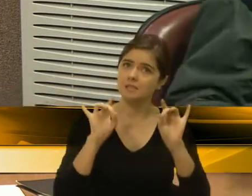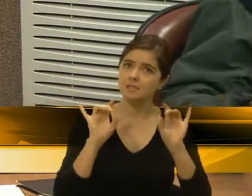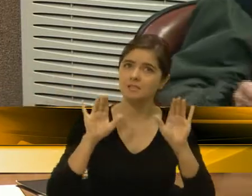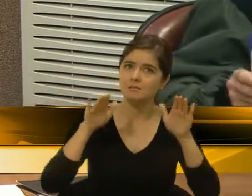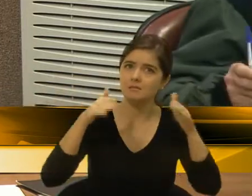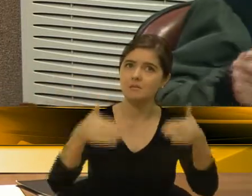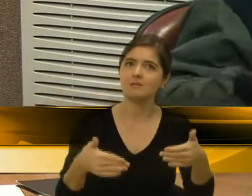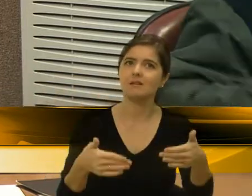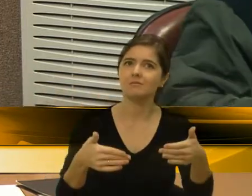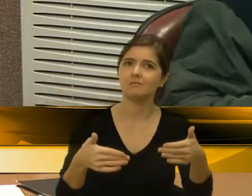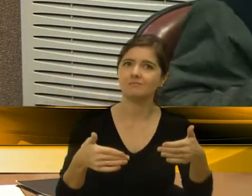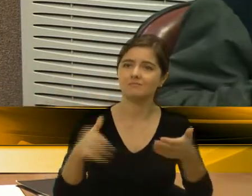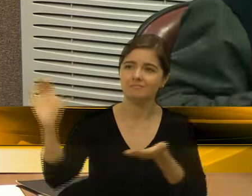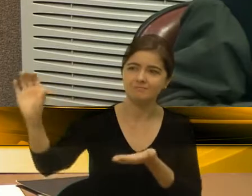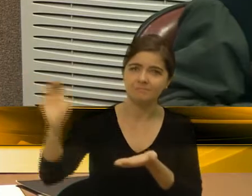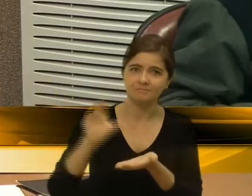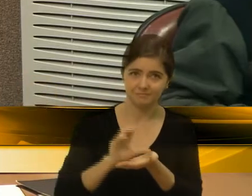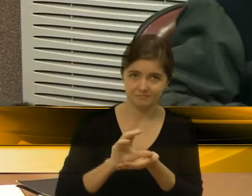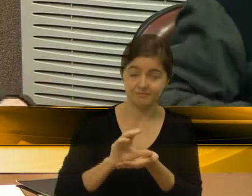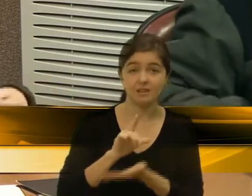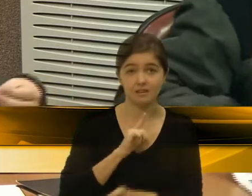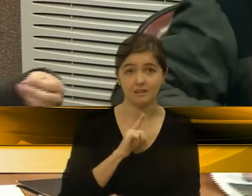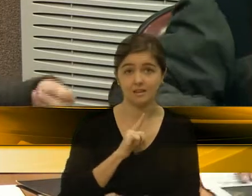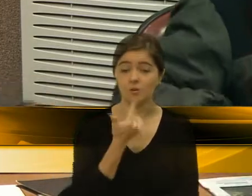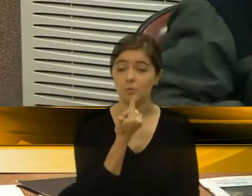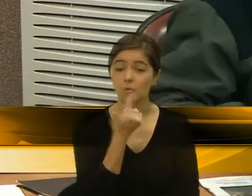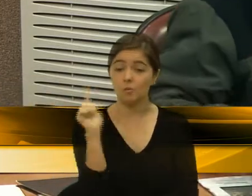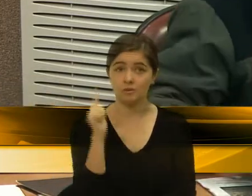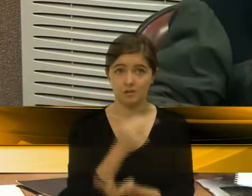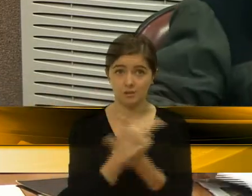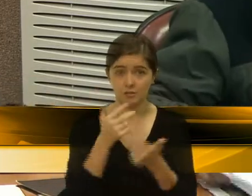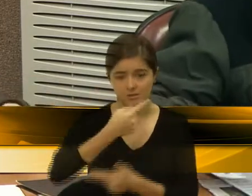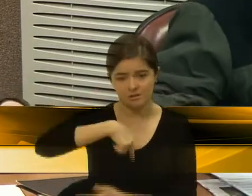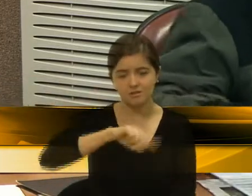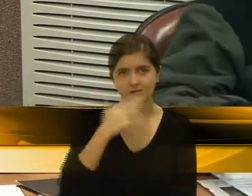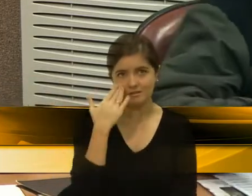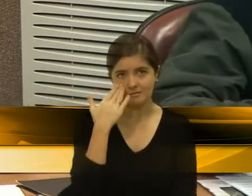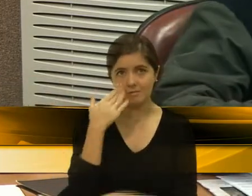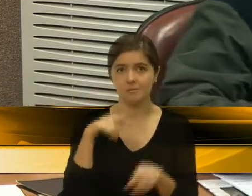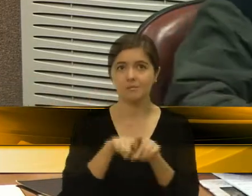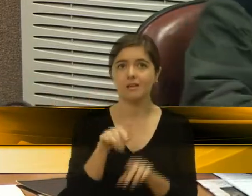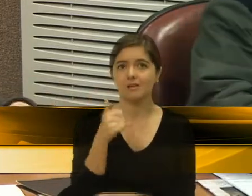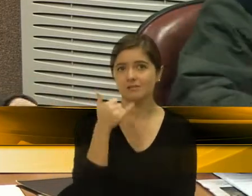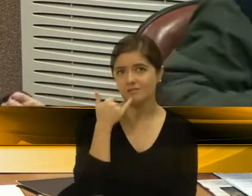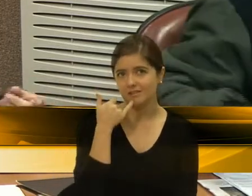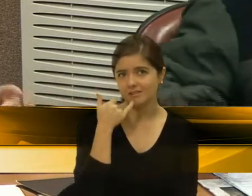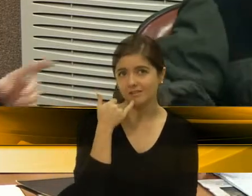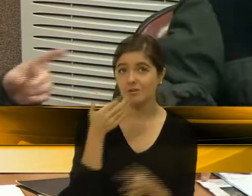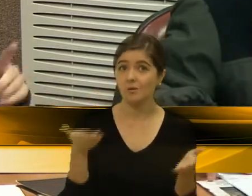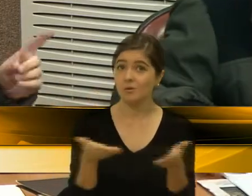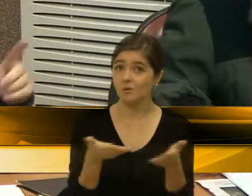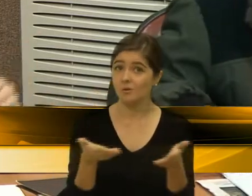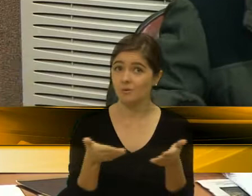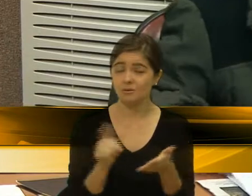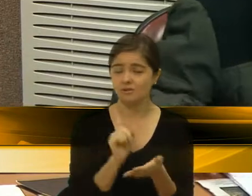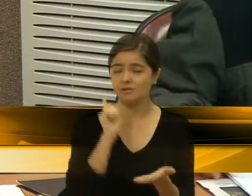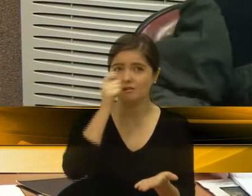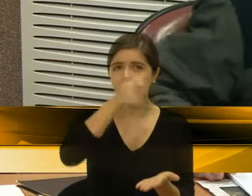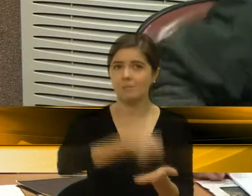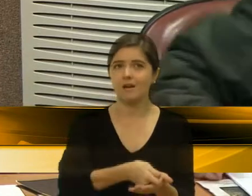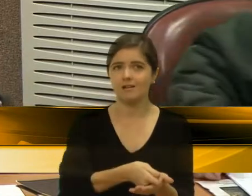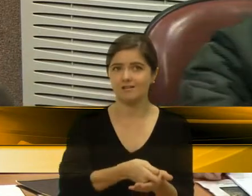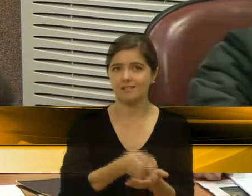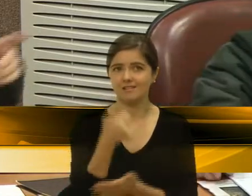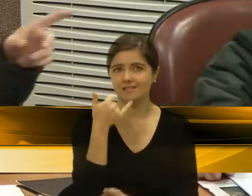metropolitanas. Isso existe. Outra situação que a gente já sente é a questão da telefonia. Hoje a gente não paga mais religação